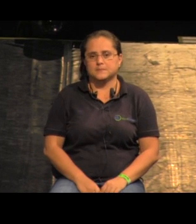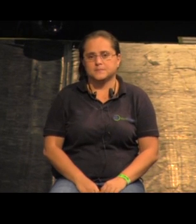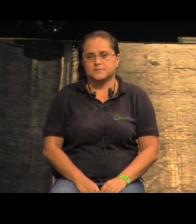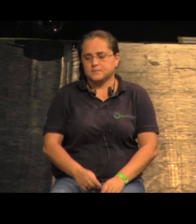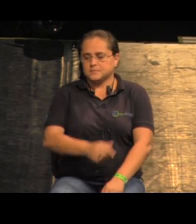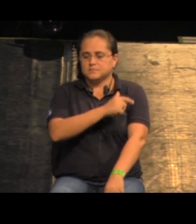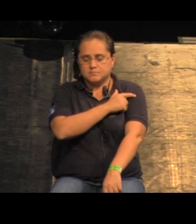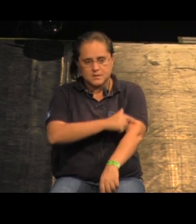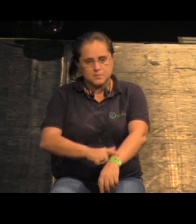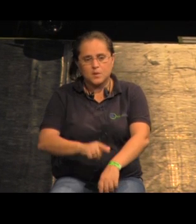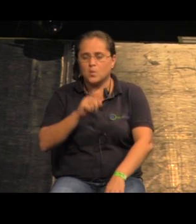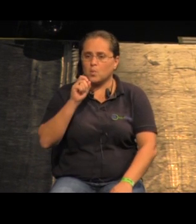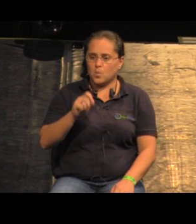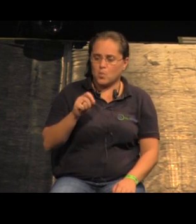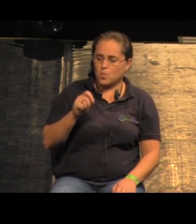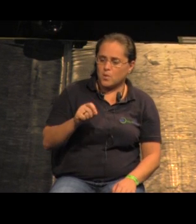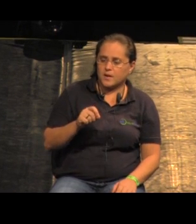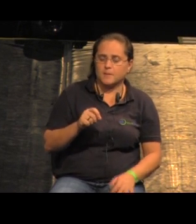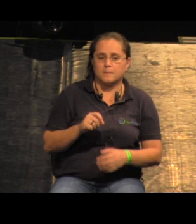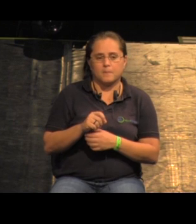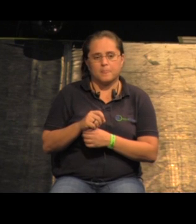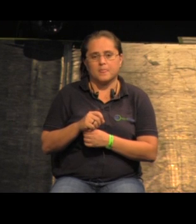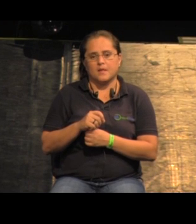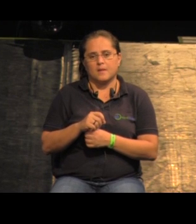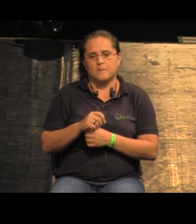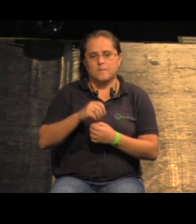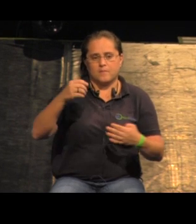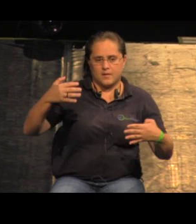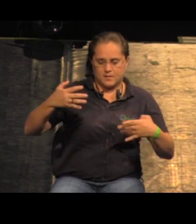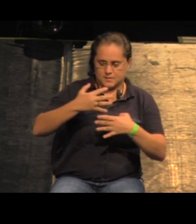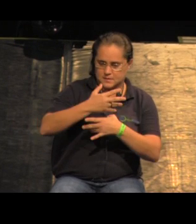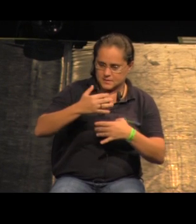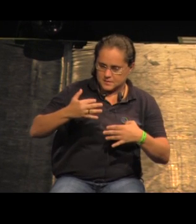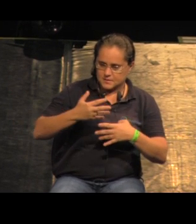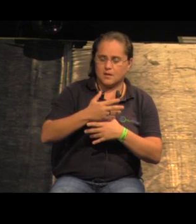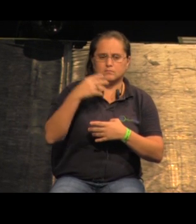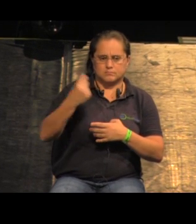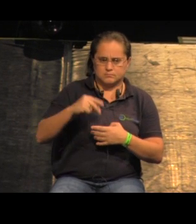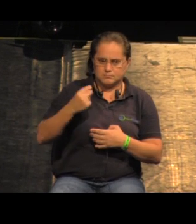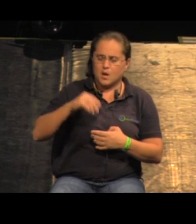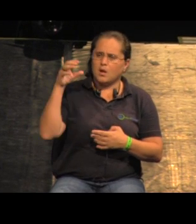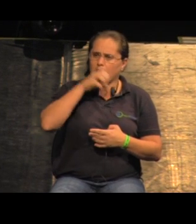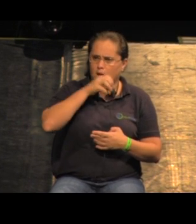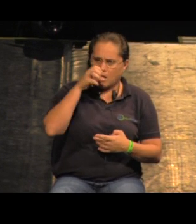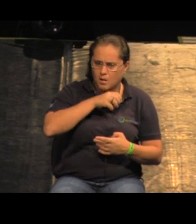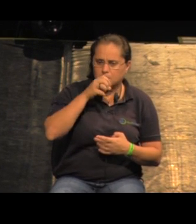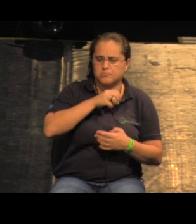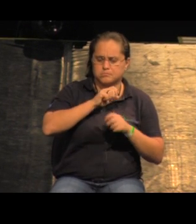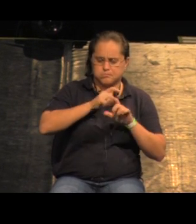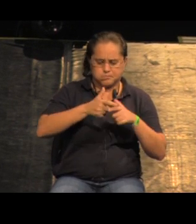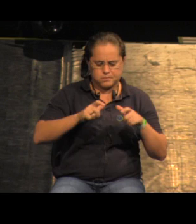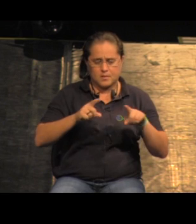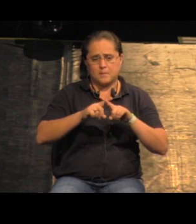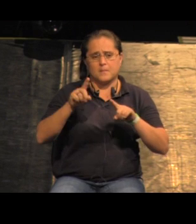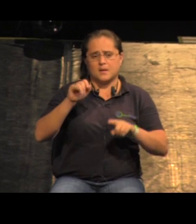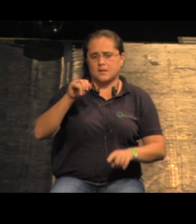respeitando o paradigma da América Latina a cidade corria e a infraestrutura corria atrás o porto tomava